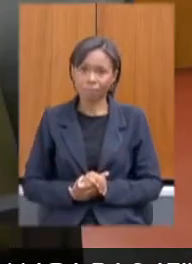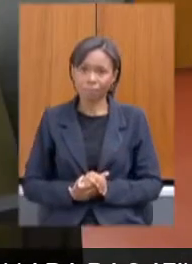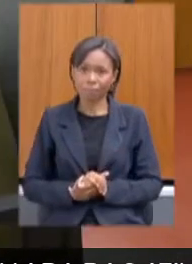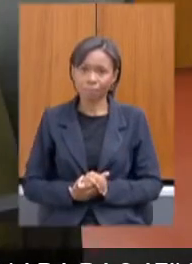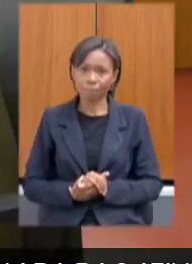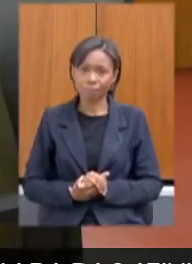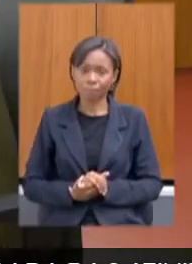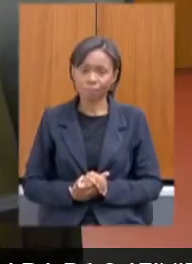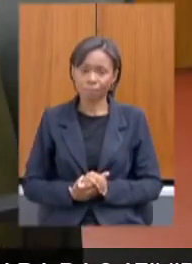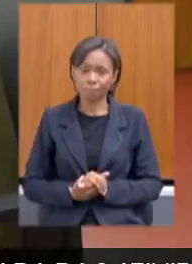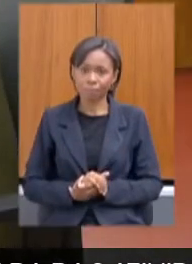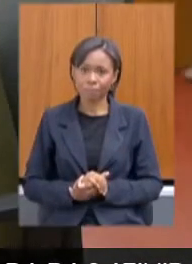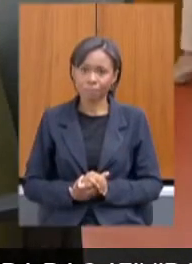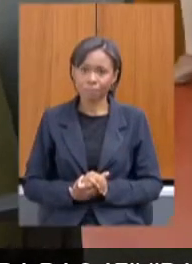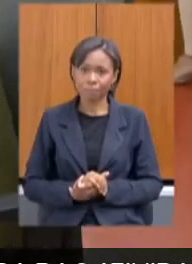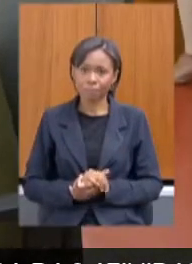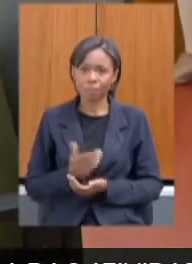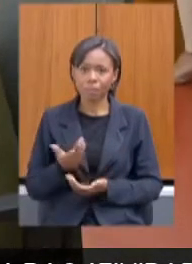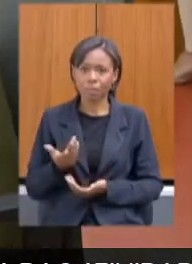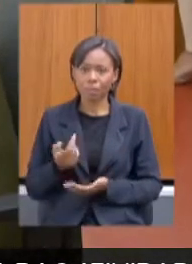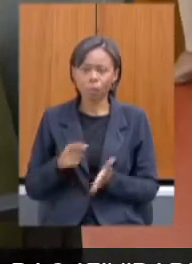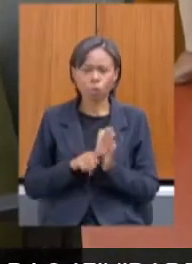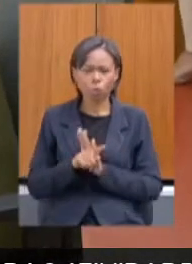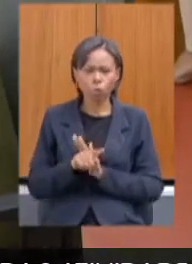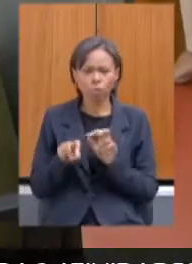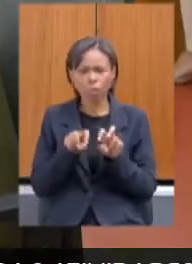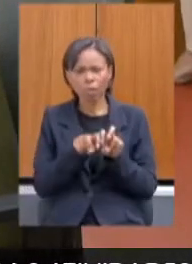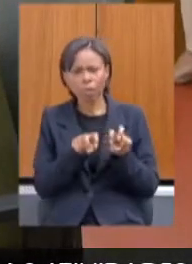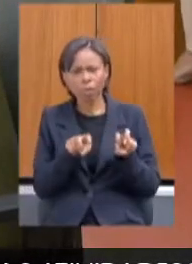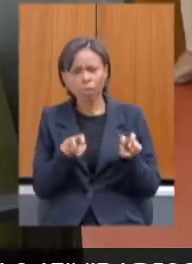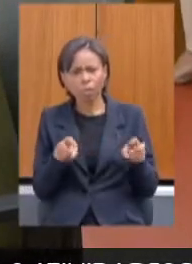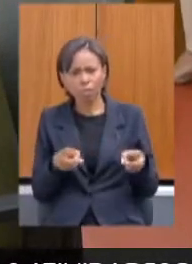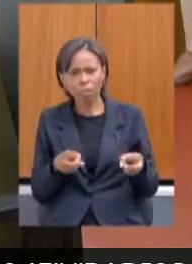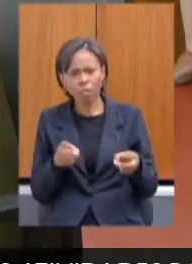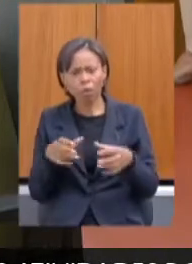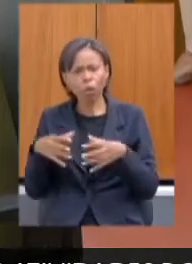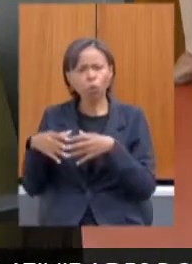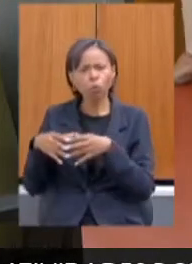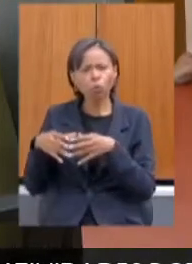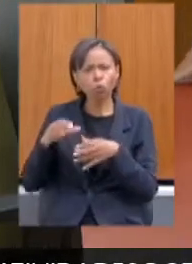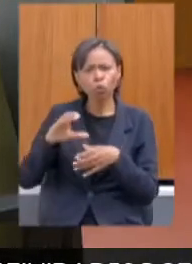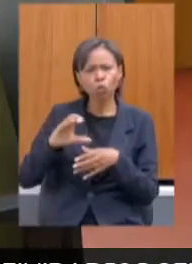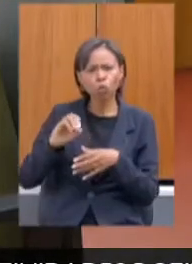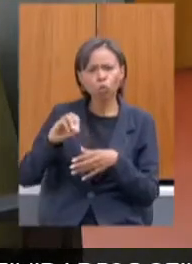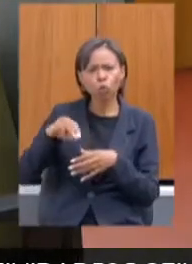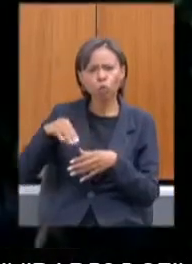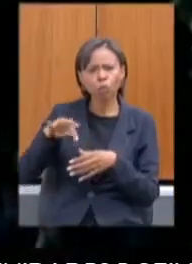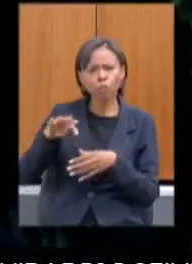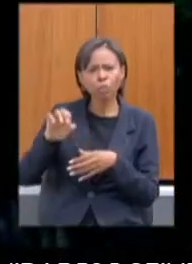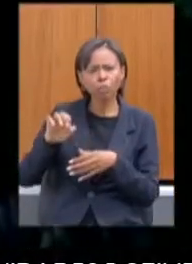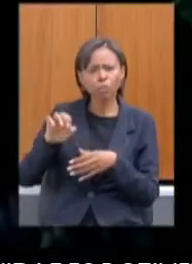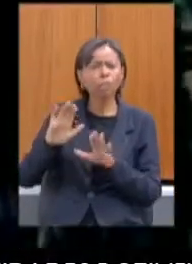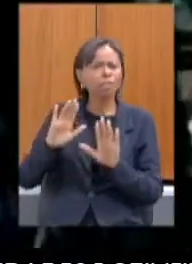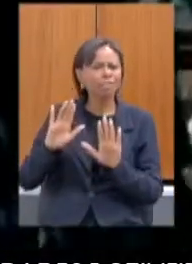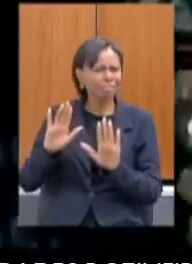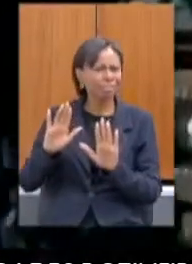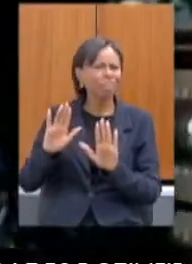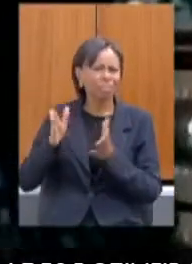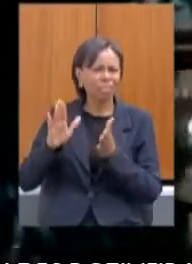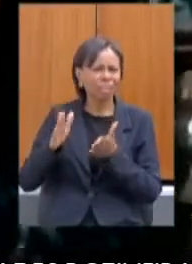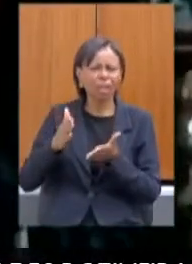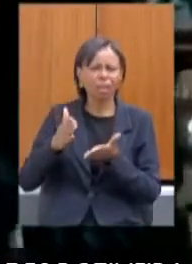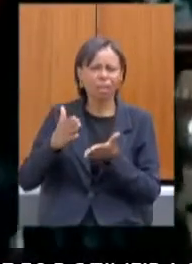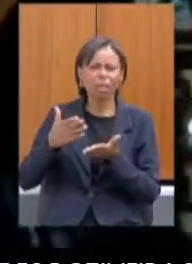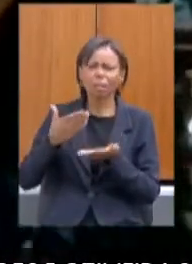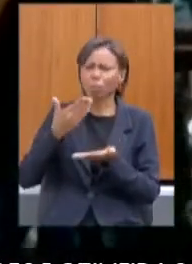A senhora quer fazer a mesa ou do comitê? Não, não, a do comitê eu vou eu tenho uma série de requerimentos